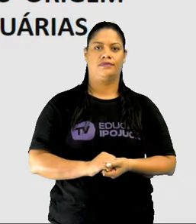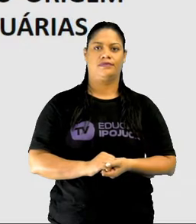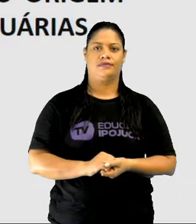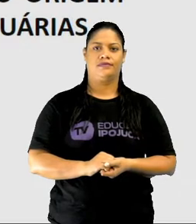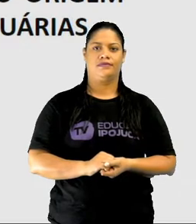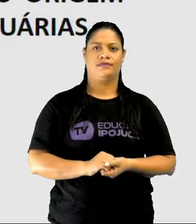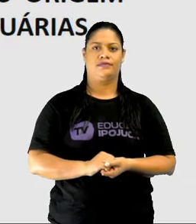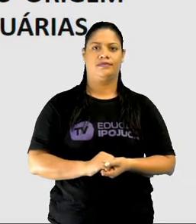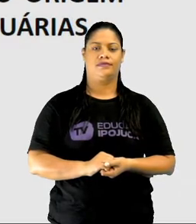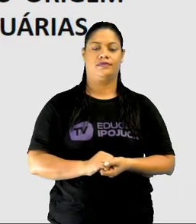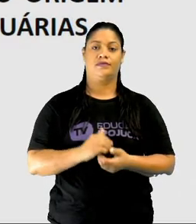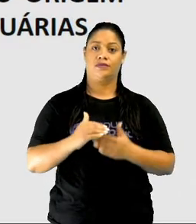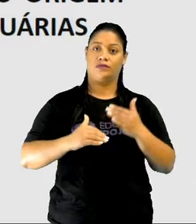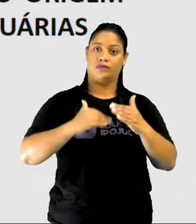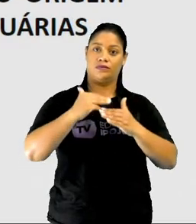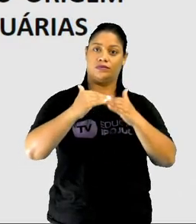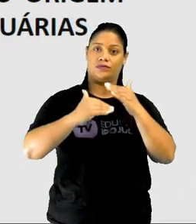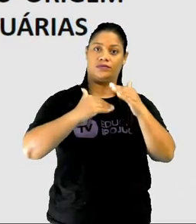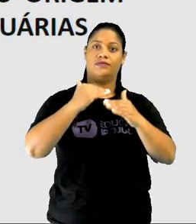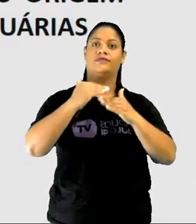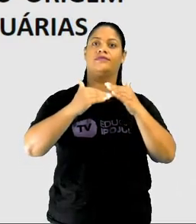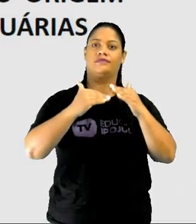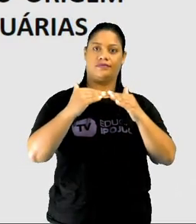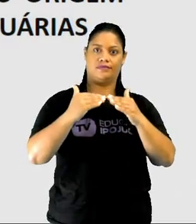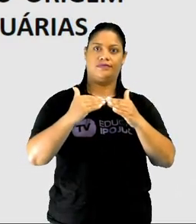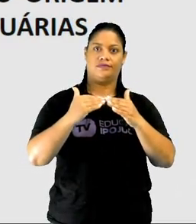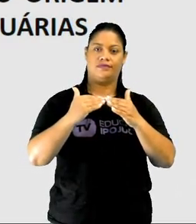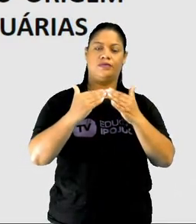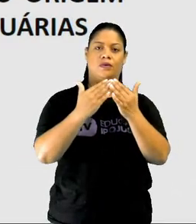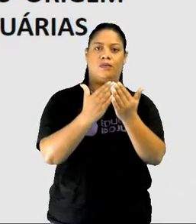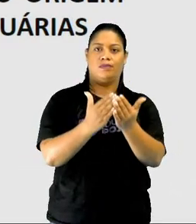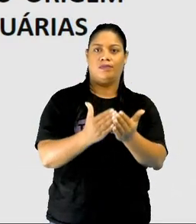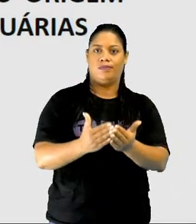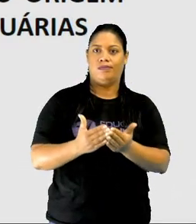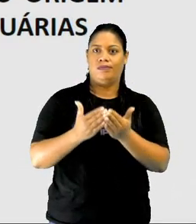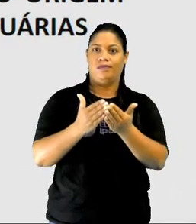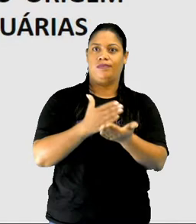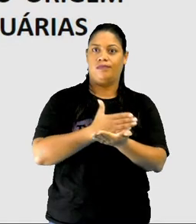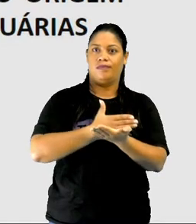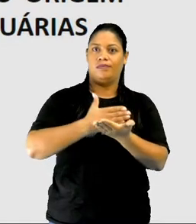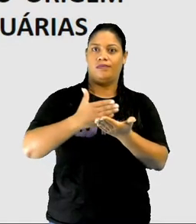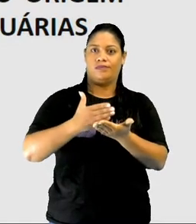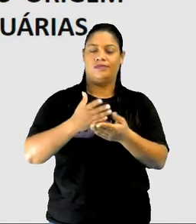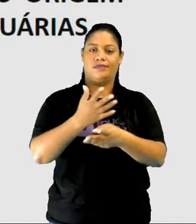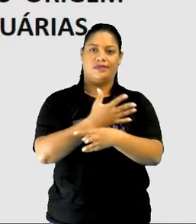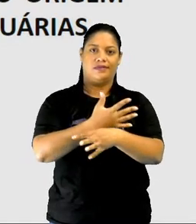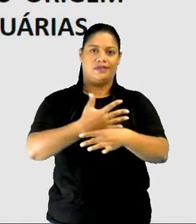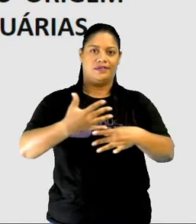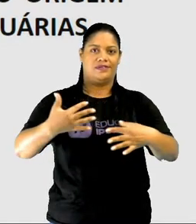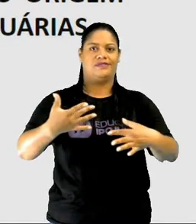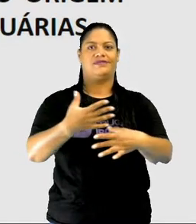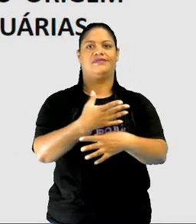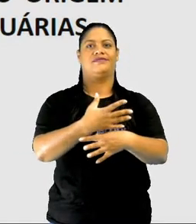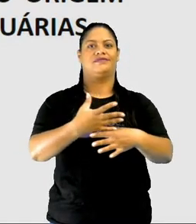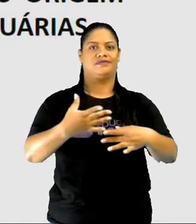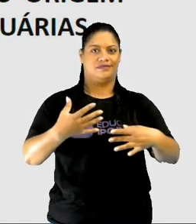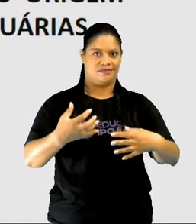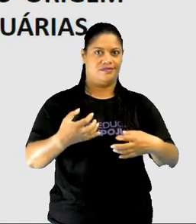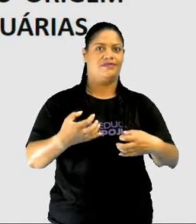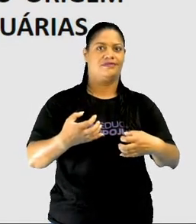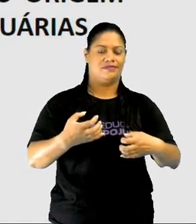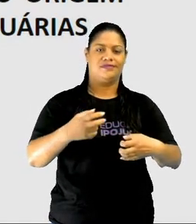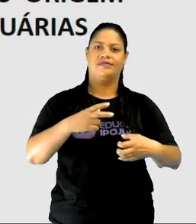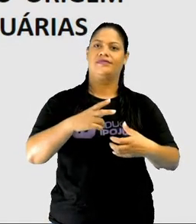E o crescimento das exportações deu origem aos centros urbanos e às cidades